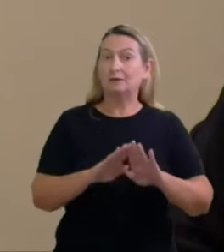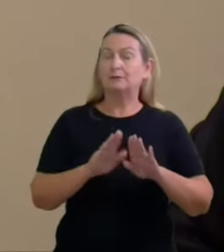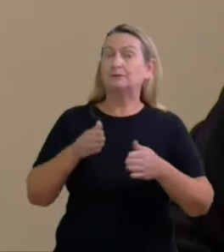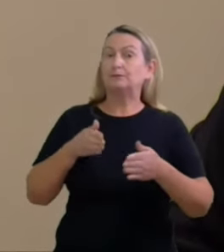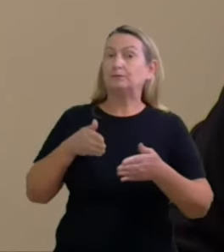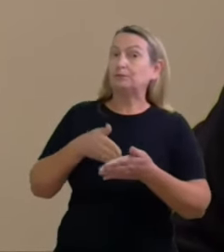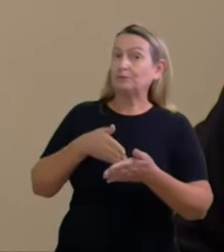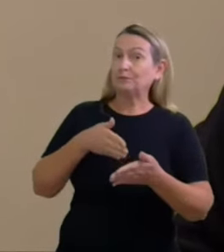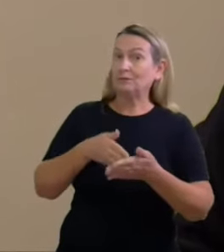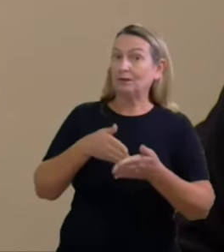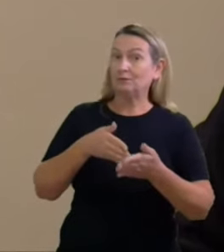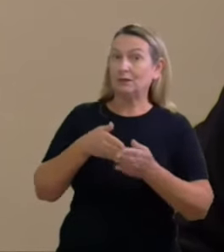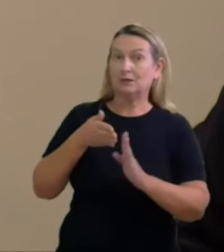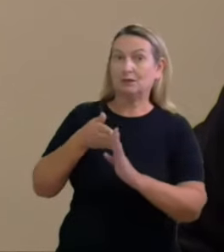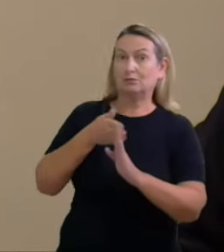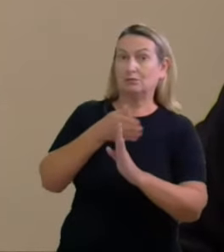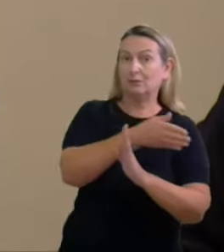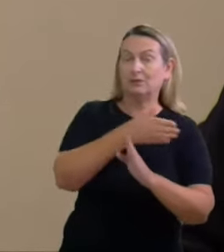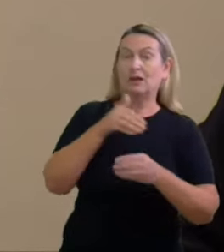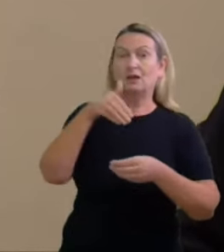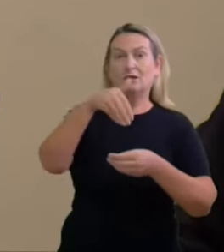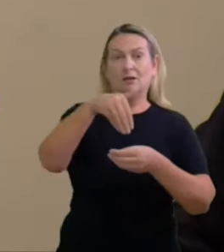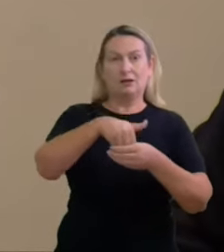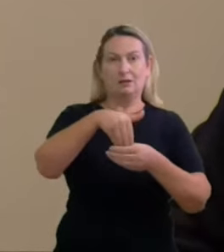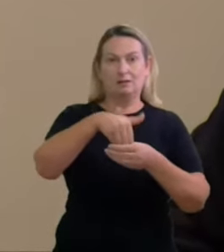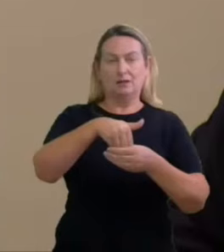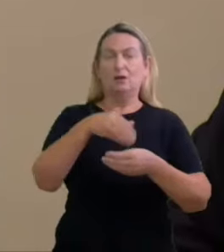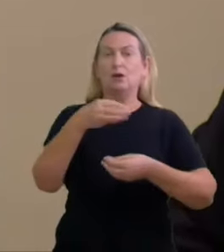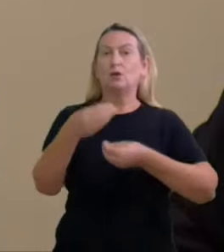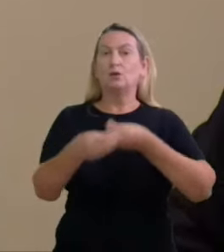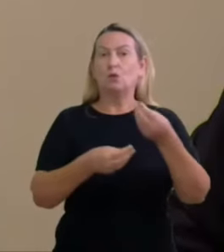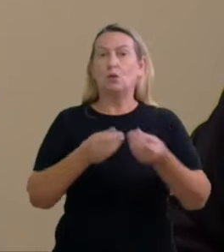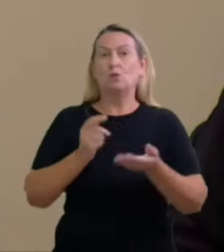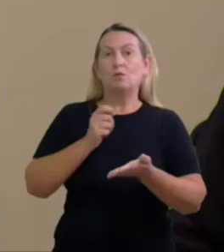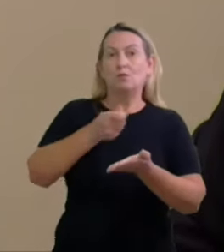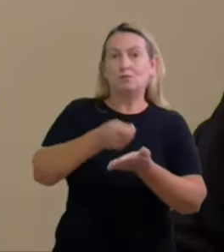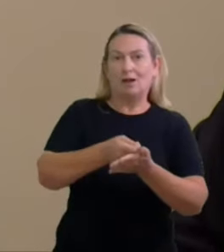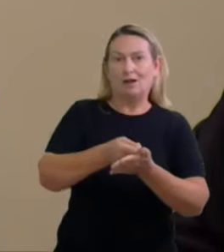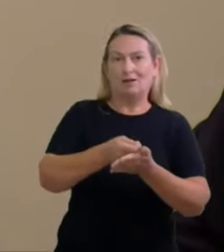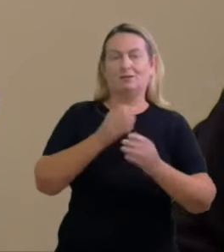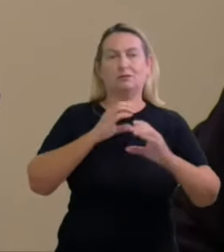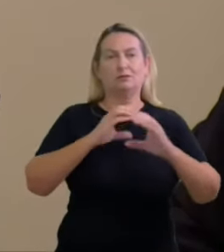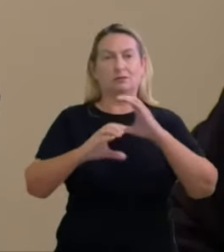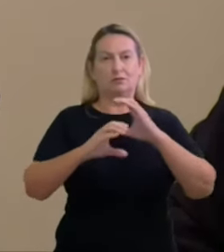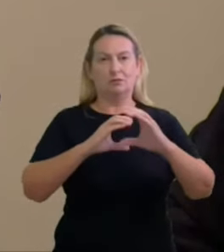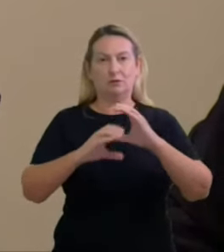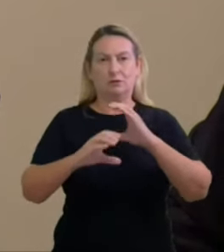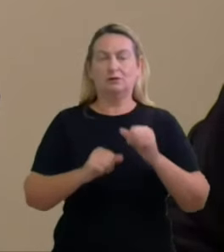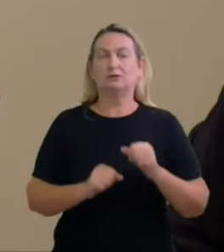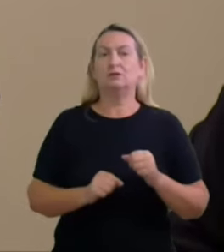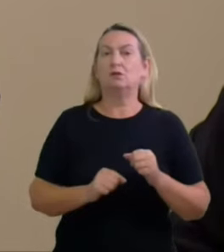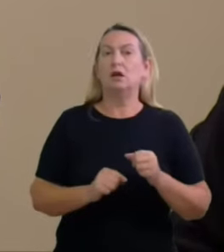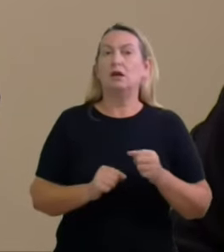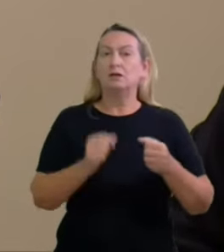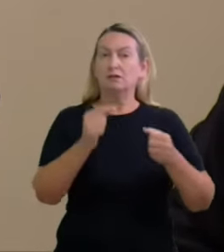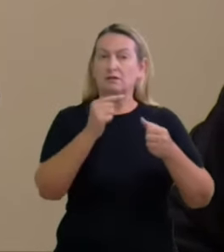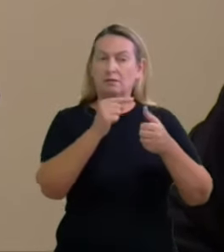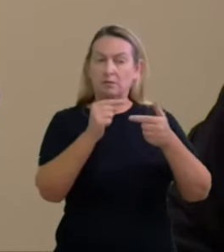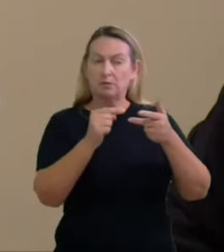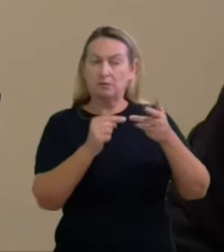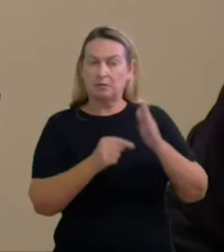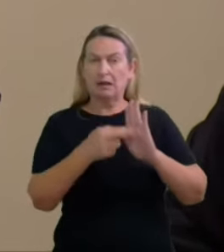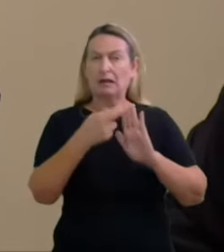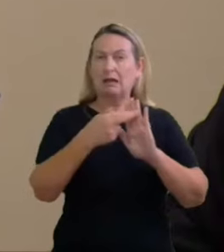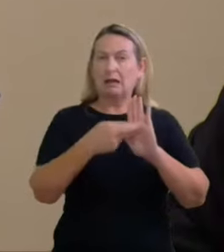-campanha e o modo de custeio dessas formas de comunicação a doutrina vem apontando caminhos que podem ser trilhados